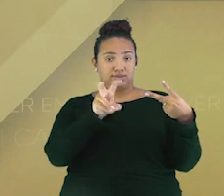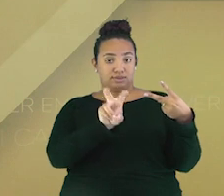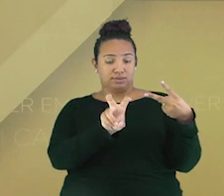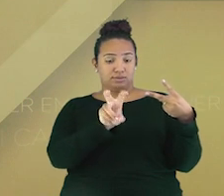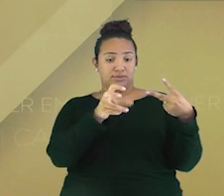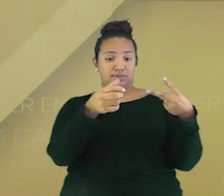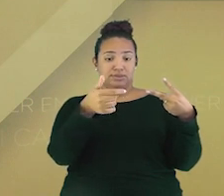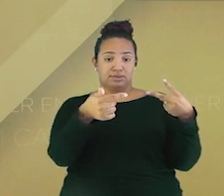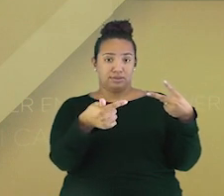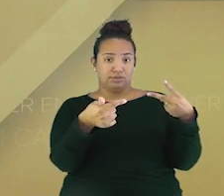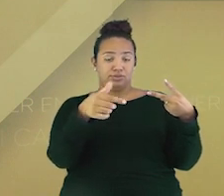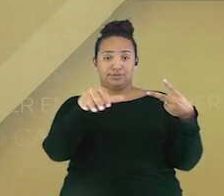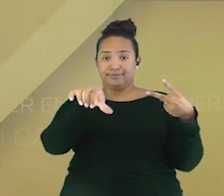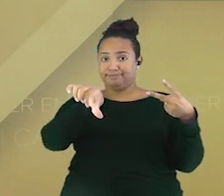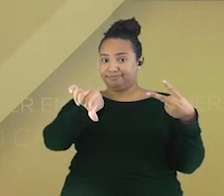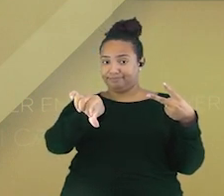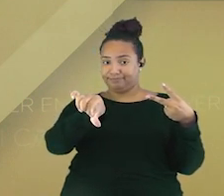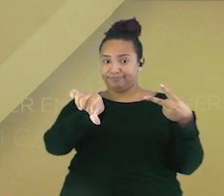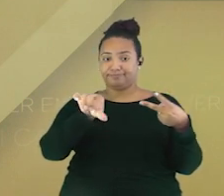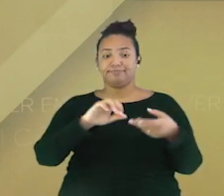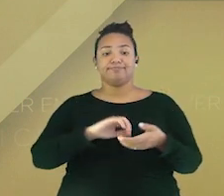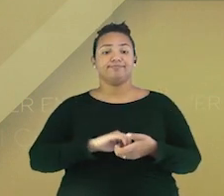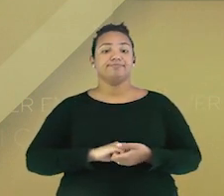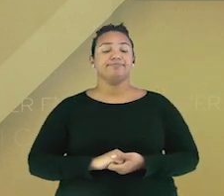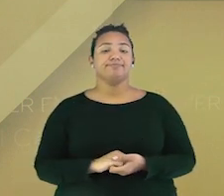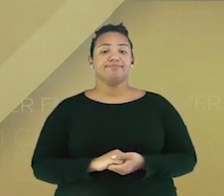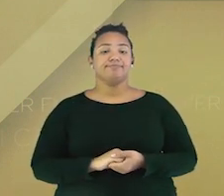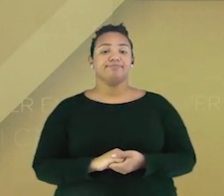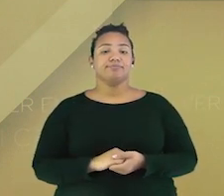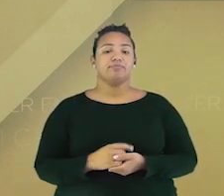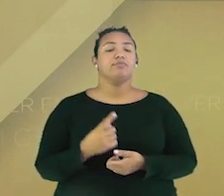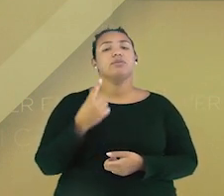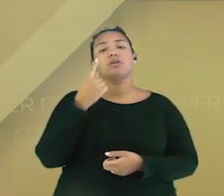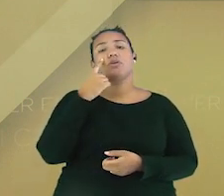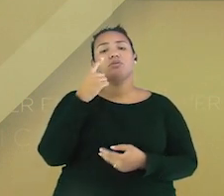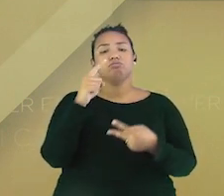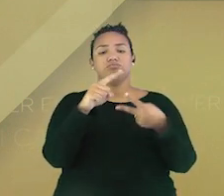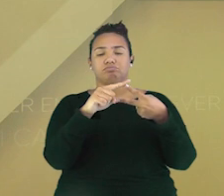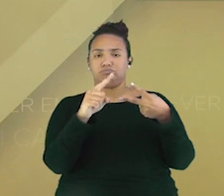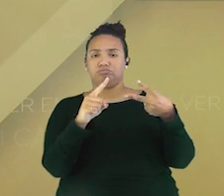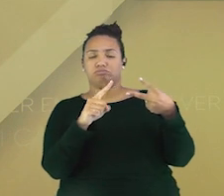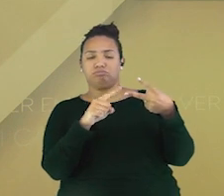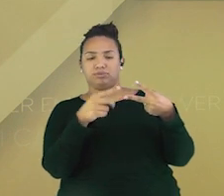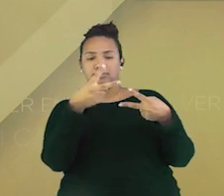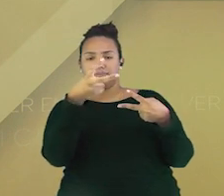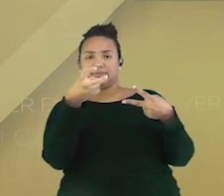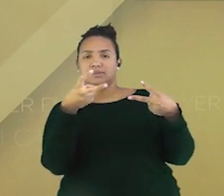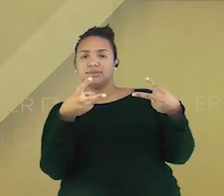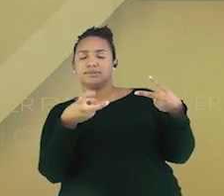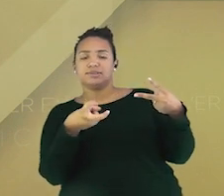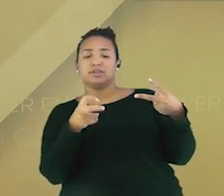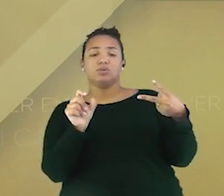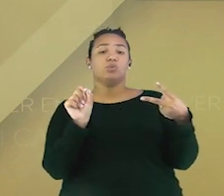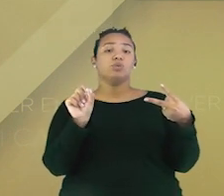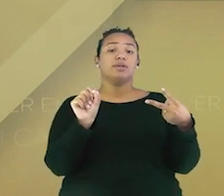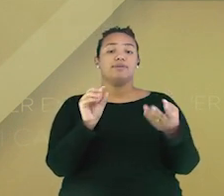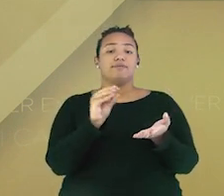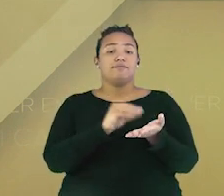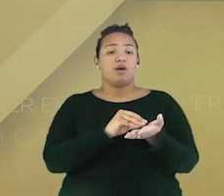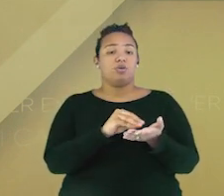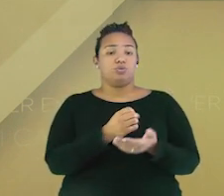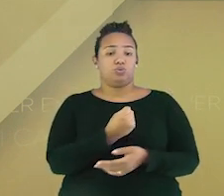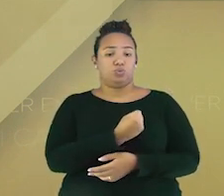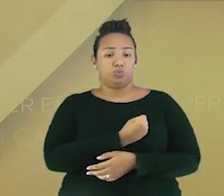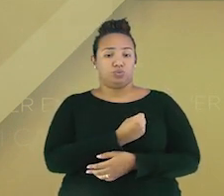5, o 7 e o 9. Observando essas duas sequências, podemos concluir que estão faltando os números.